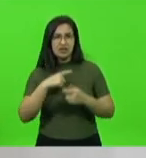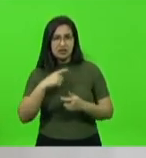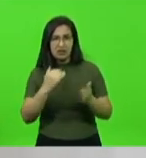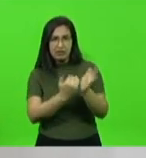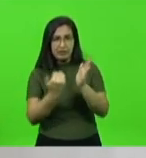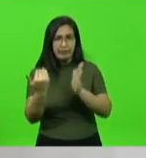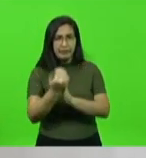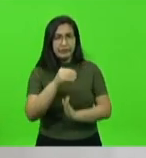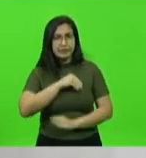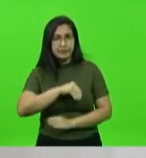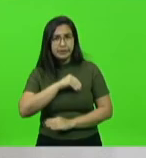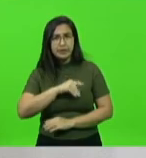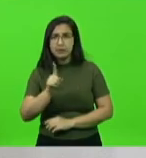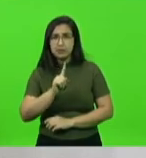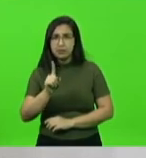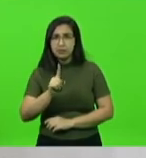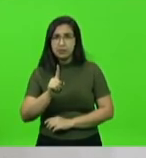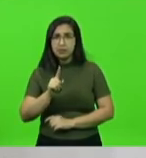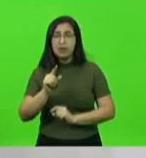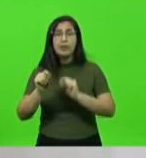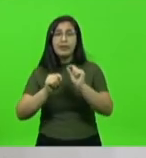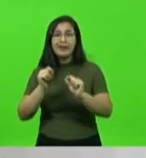cabe a ele aceitar o que o governo oferece.